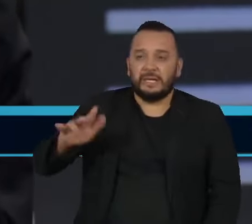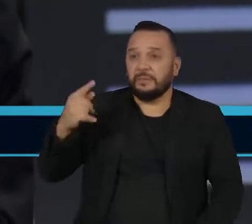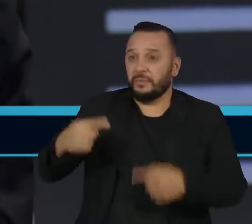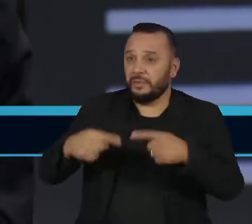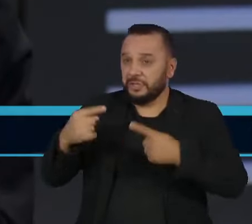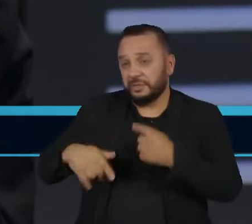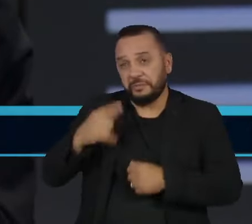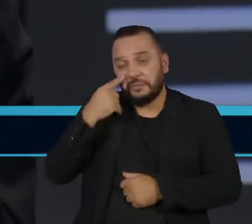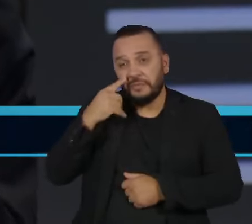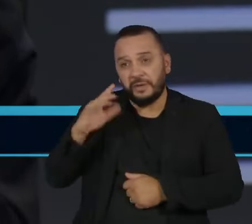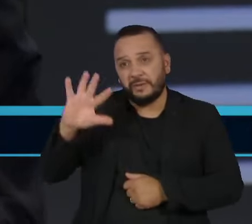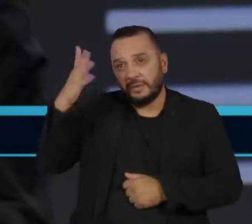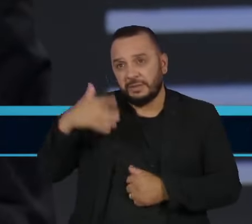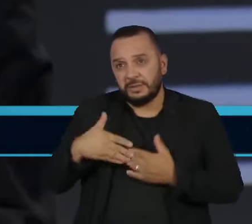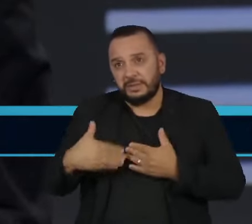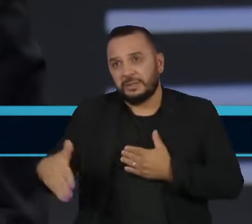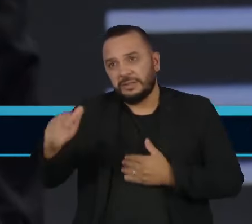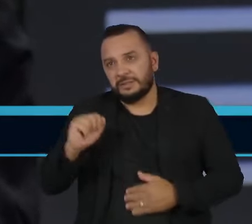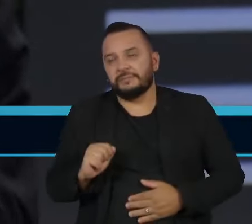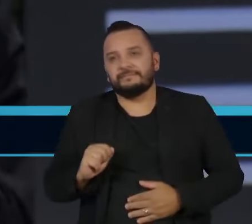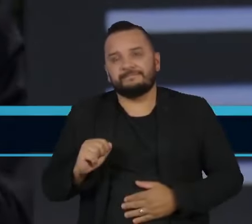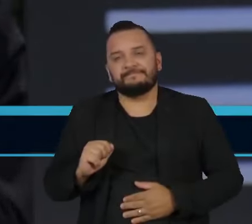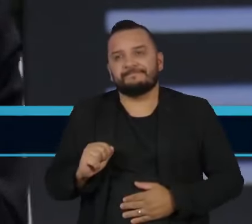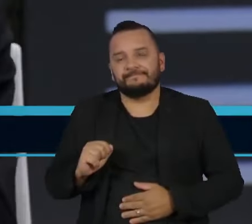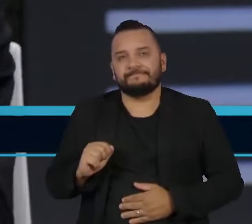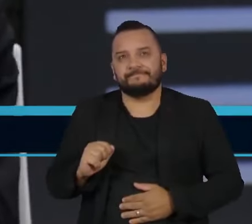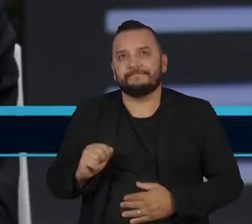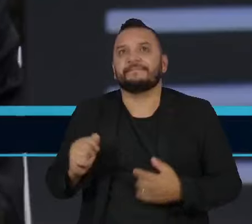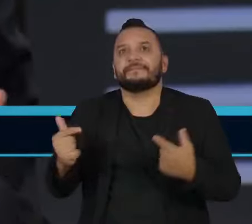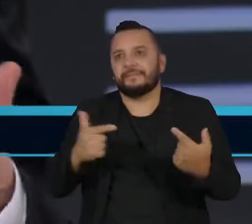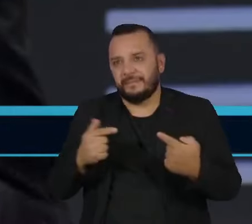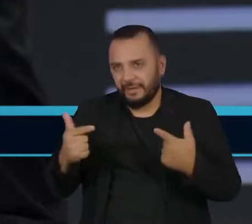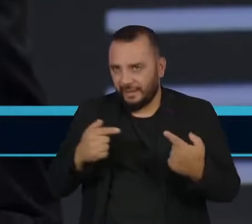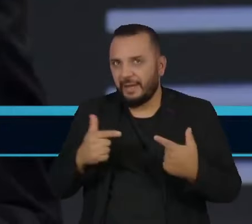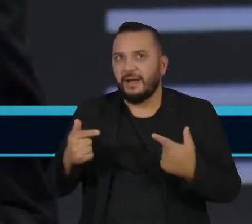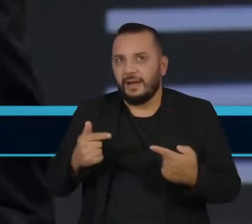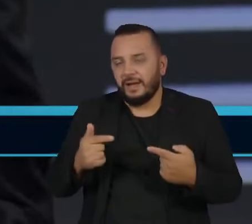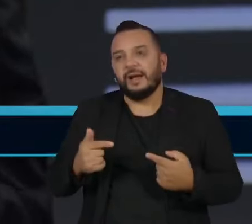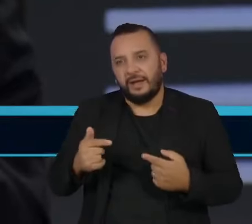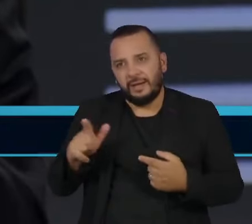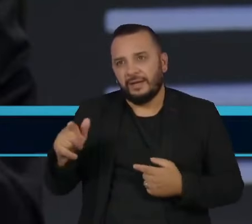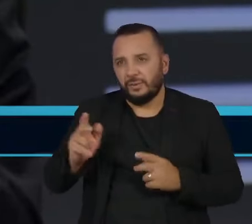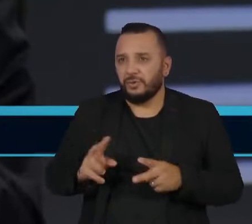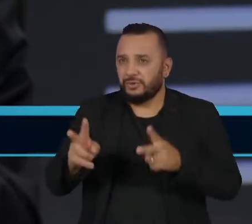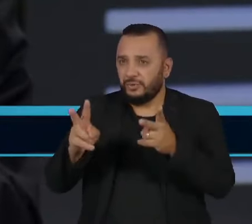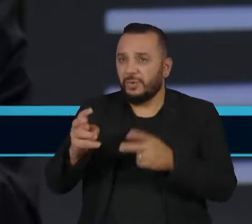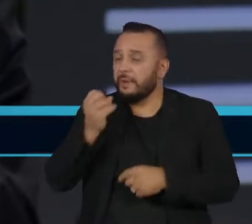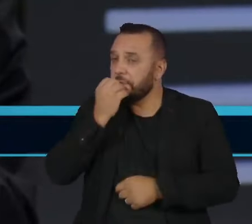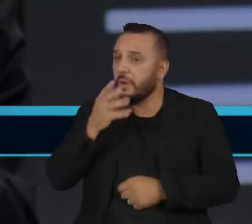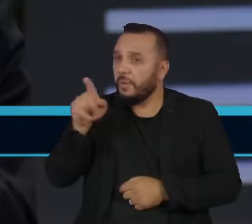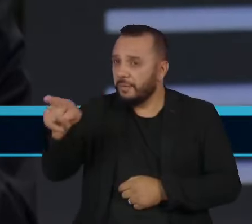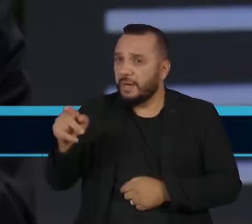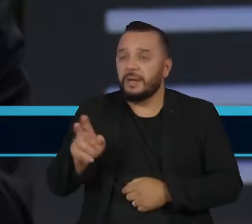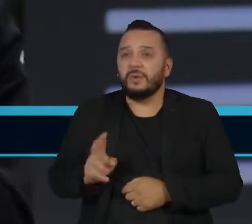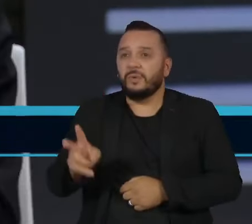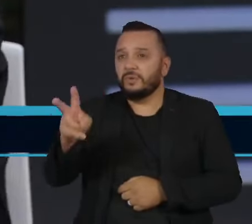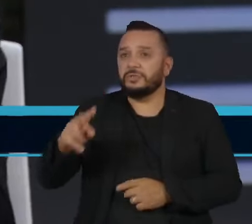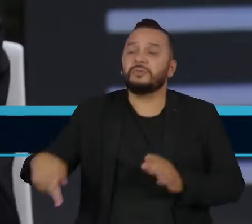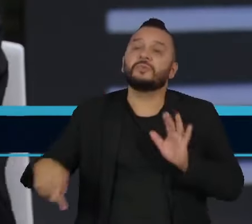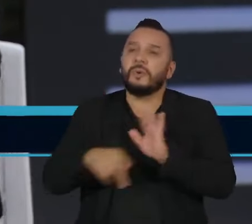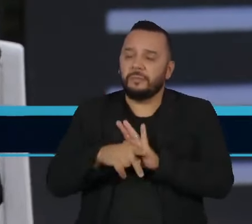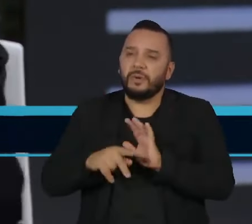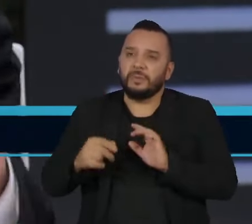curto prazo, manter o estado de guerra garante a sua permanência, até do ponto de vista